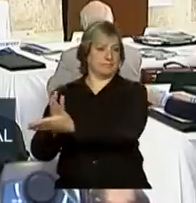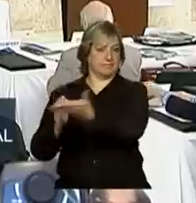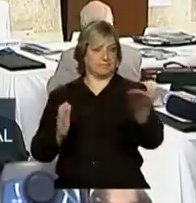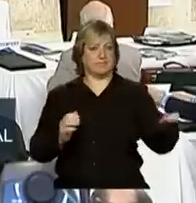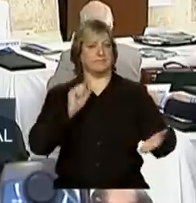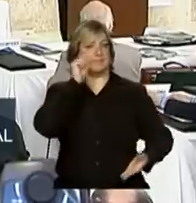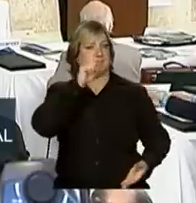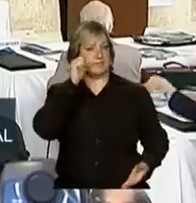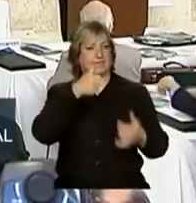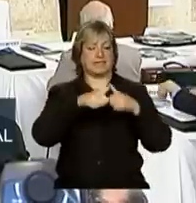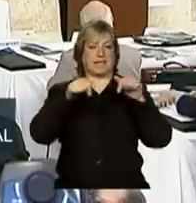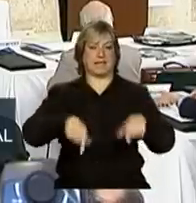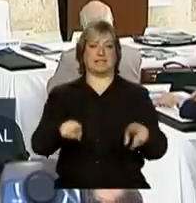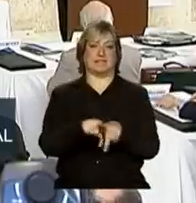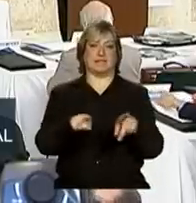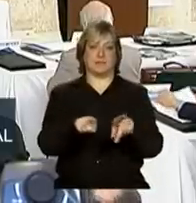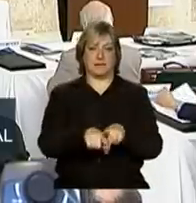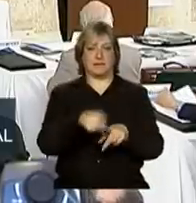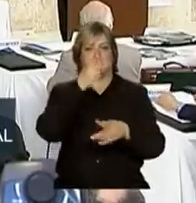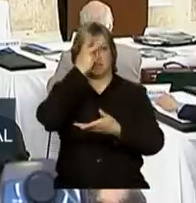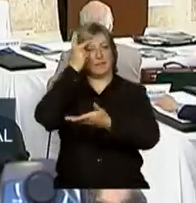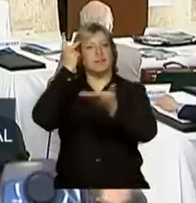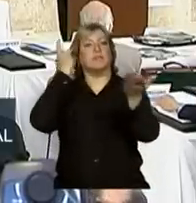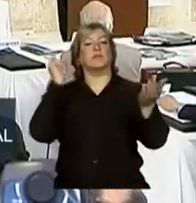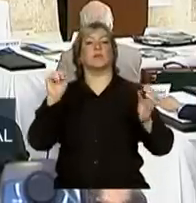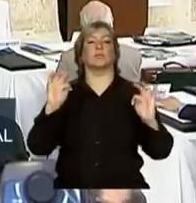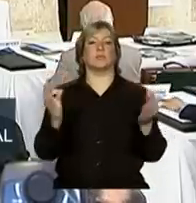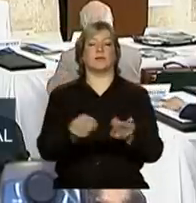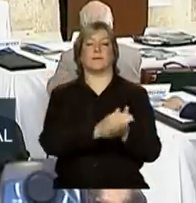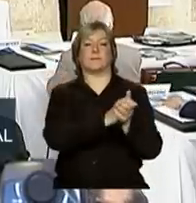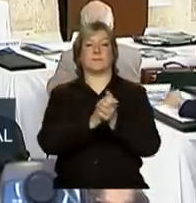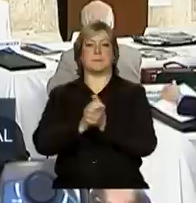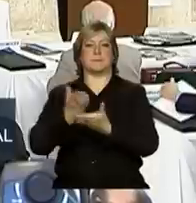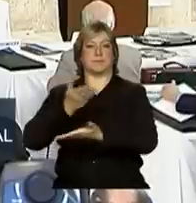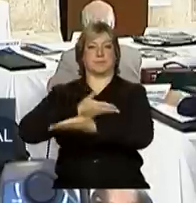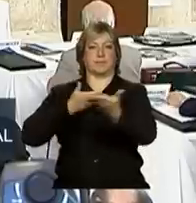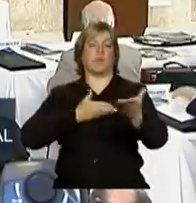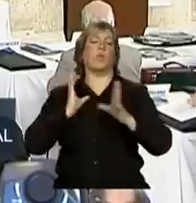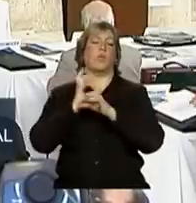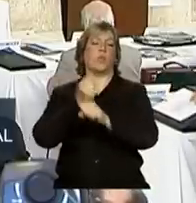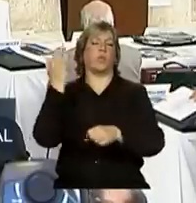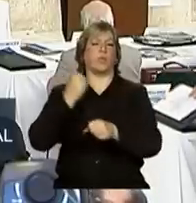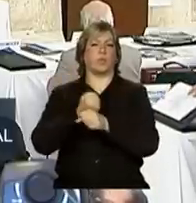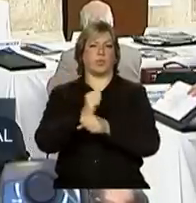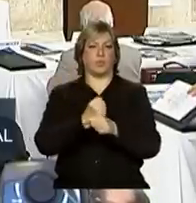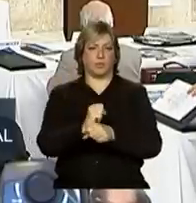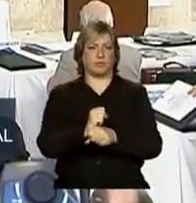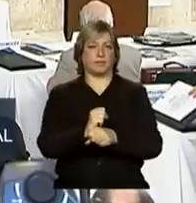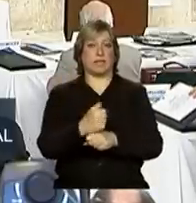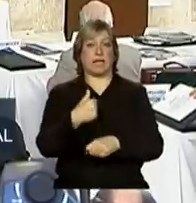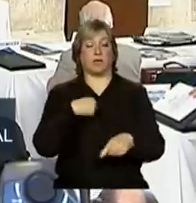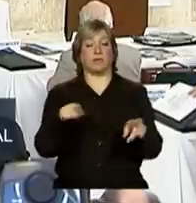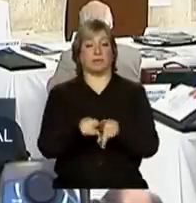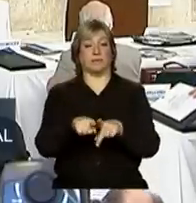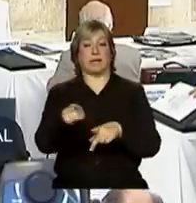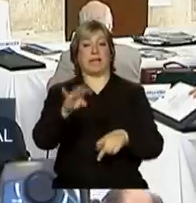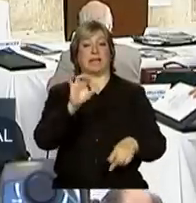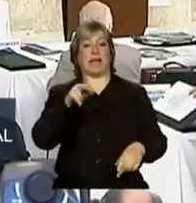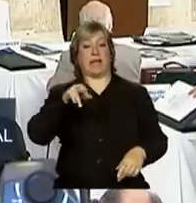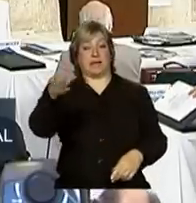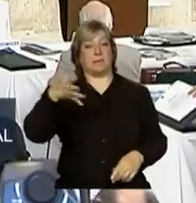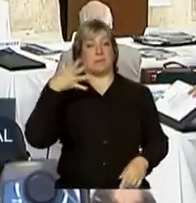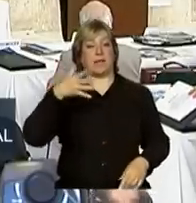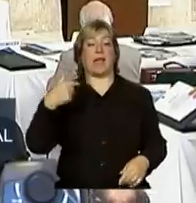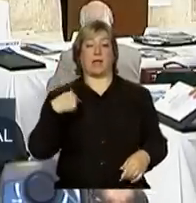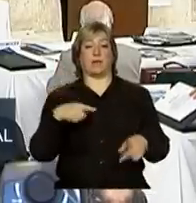senadores que eu estou vendo aqui presente e meus companheiros de longa data, eu também, como a Tânia, sou aqui